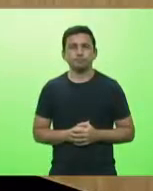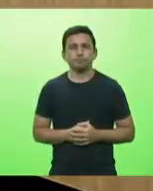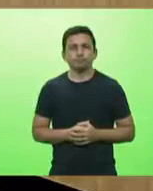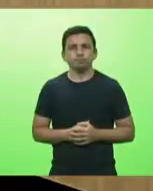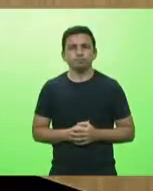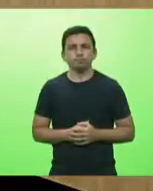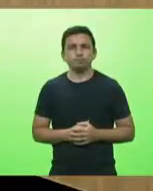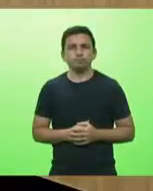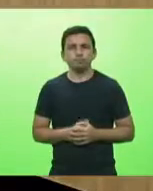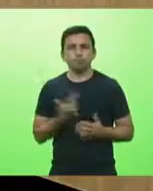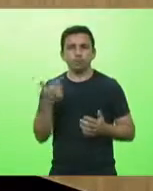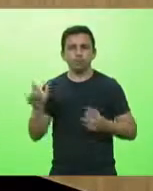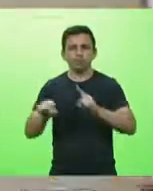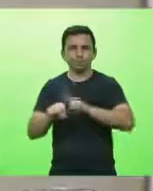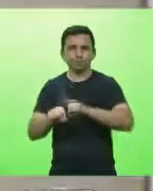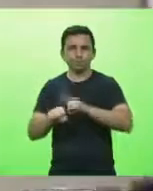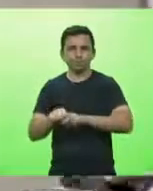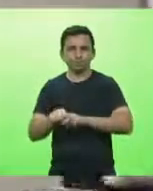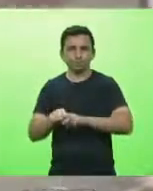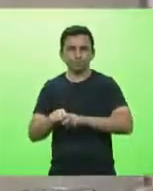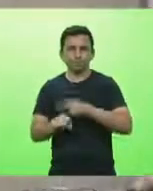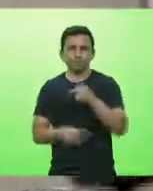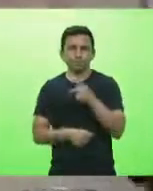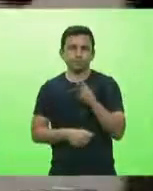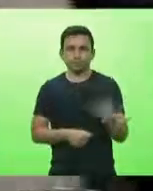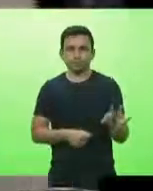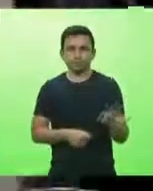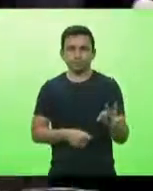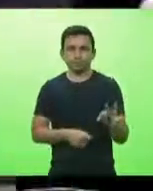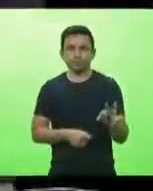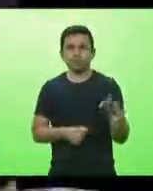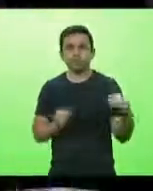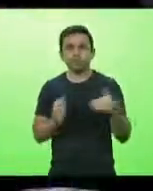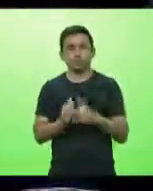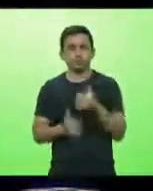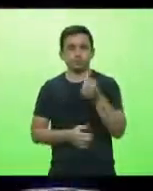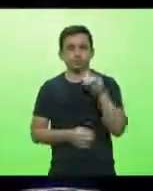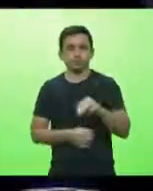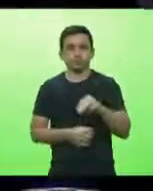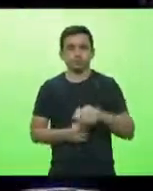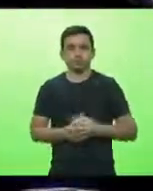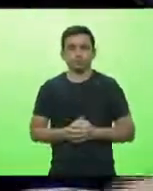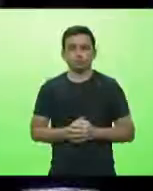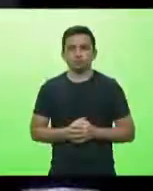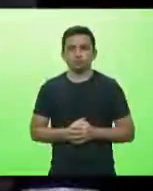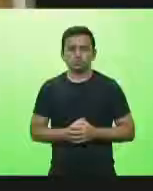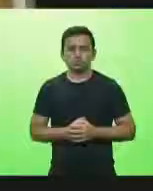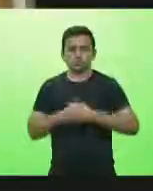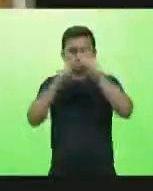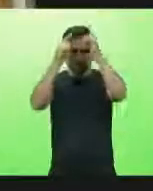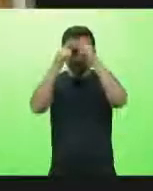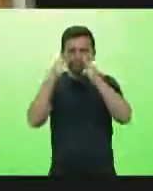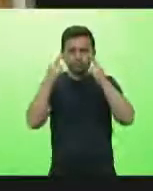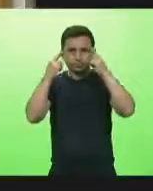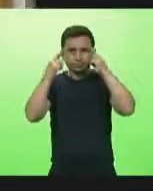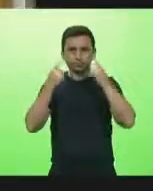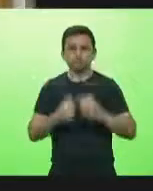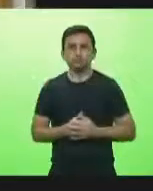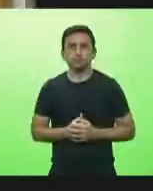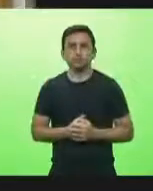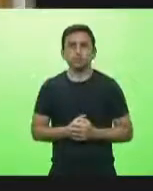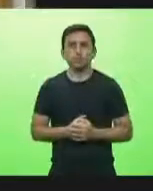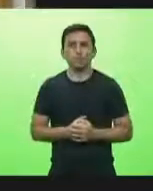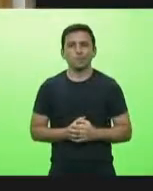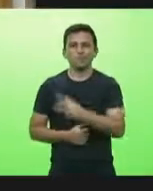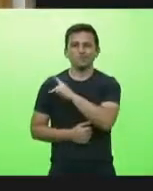próximo horário pertence ao partido dos trabalhadores pelo tempo de seis minutos fará uso da palavra o deputado Neodiz Areta senhor